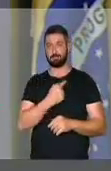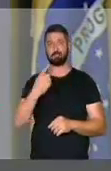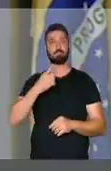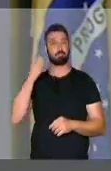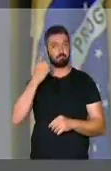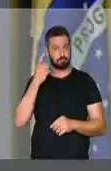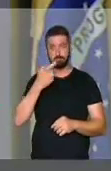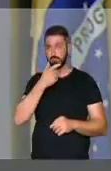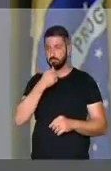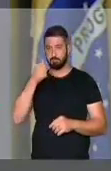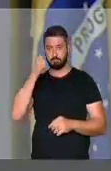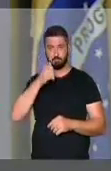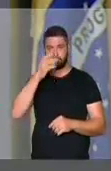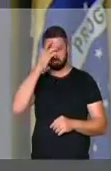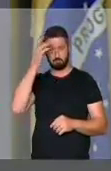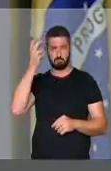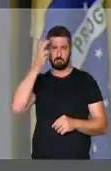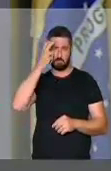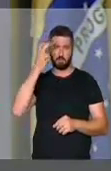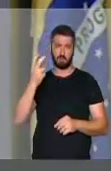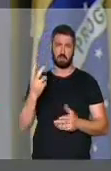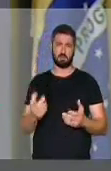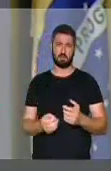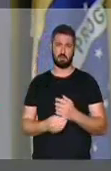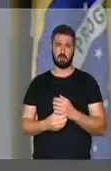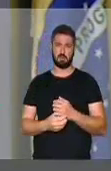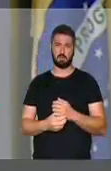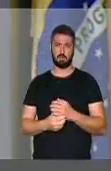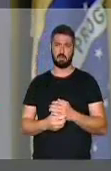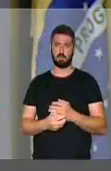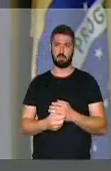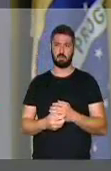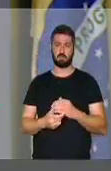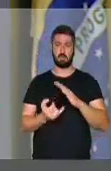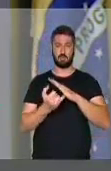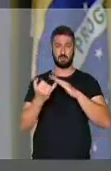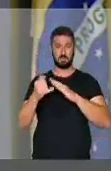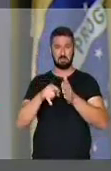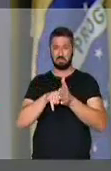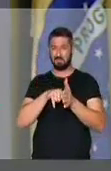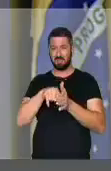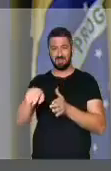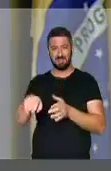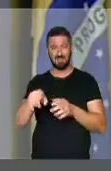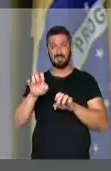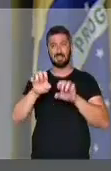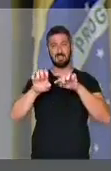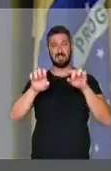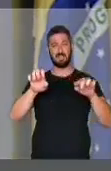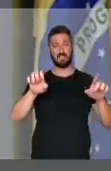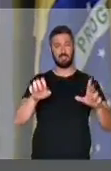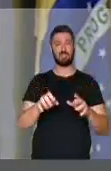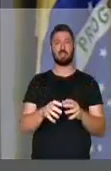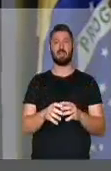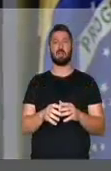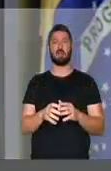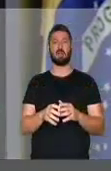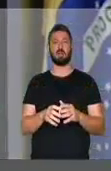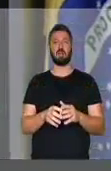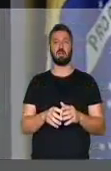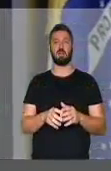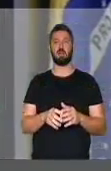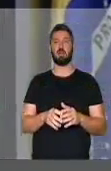deputados e deputadas, pessoas inteligentes. Esses institutos de pesquisa, como o Ibope e Datafolha,